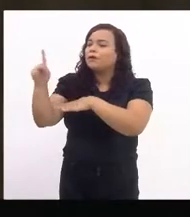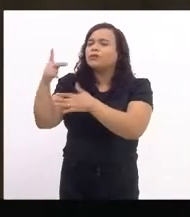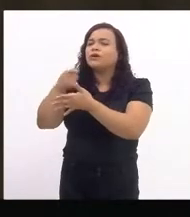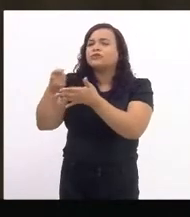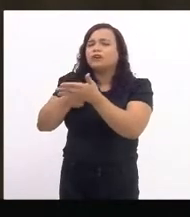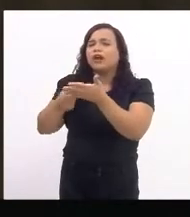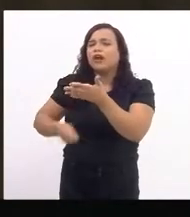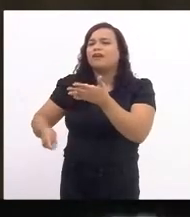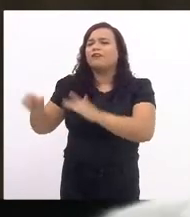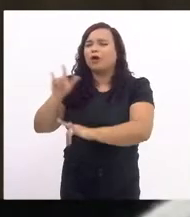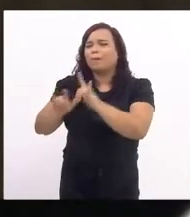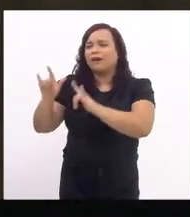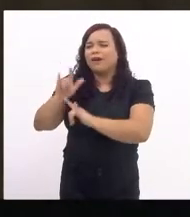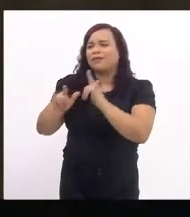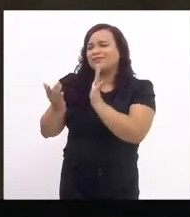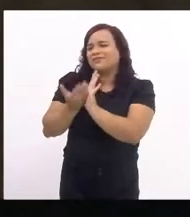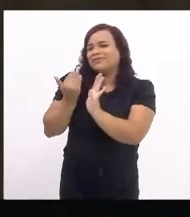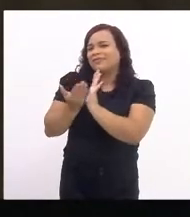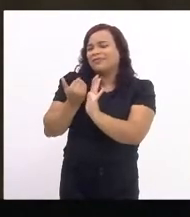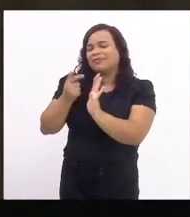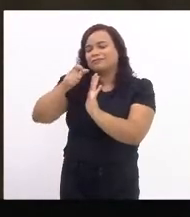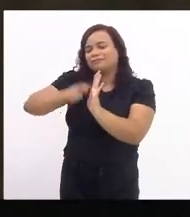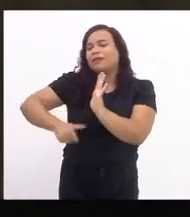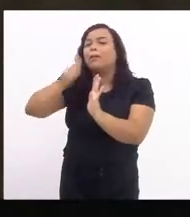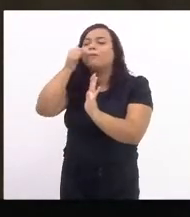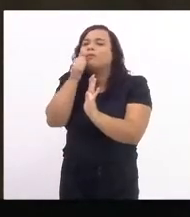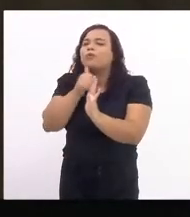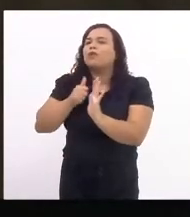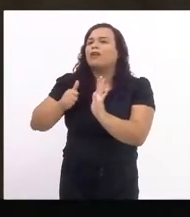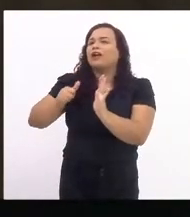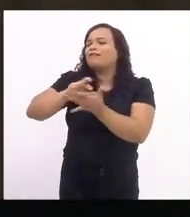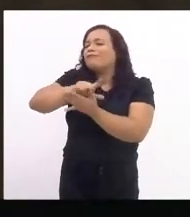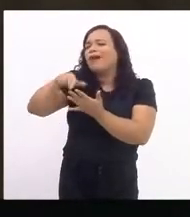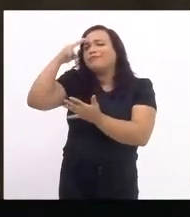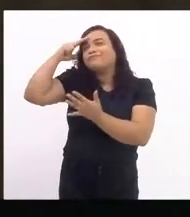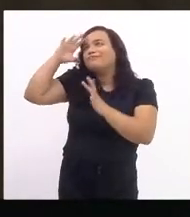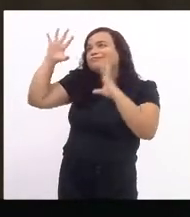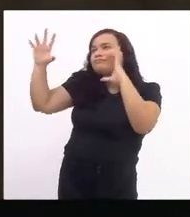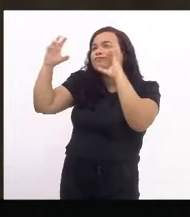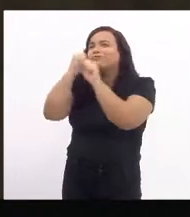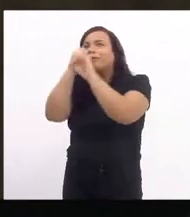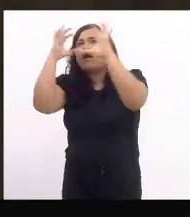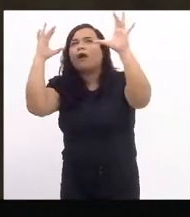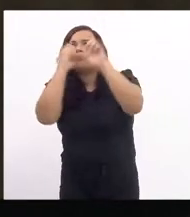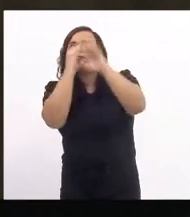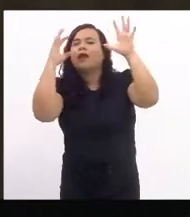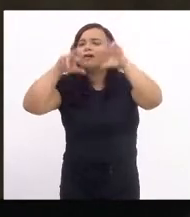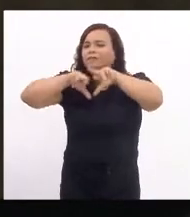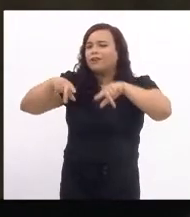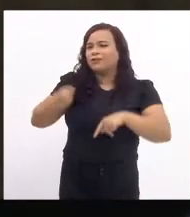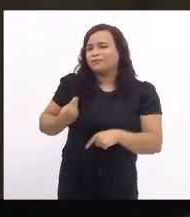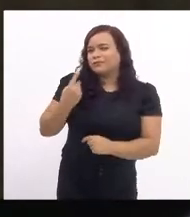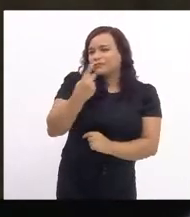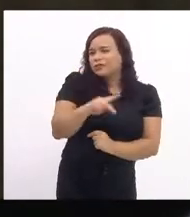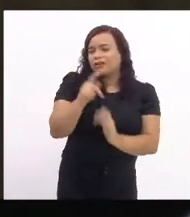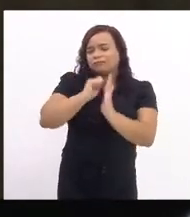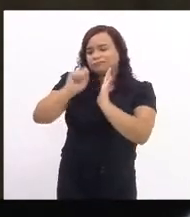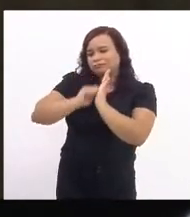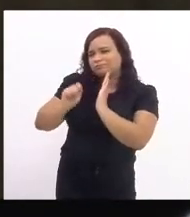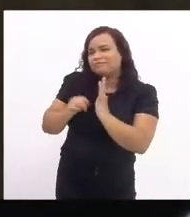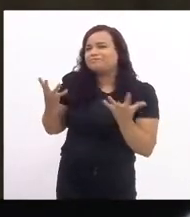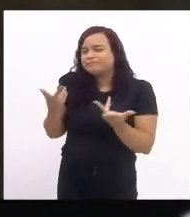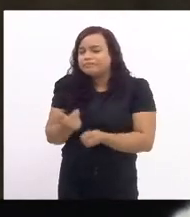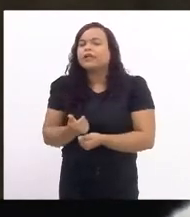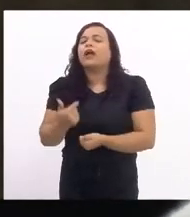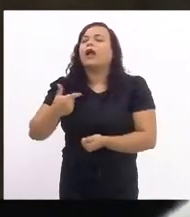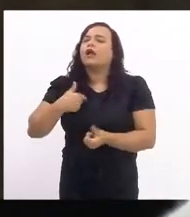mulher, com as suas venturas e desventuras, ao longo de toda a sua trajetória, e saudando aqui Conceição Evaristo, eu saúdo esse projeto,